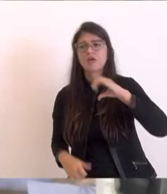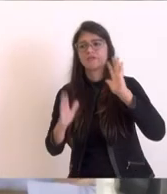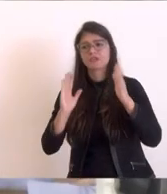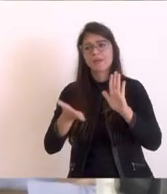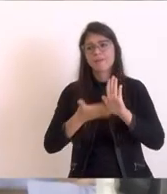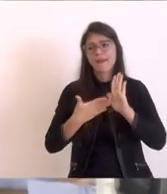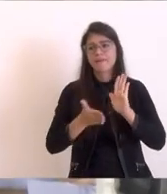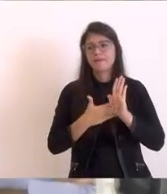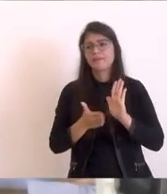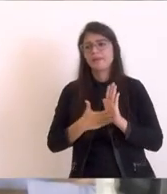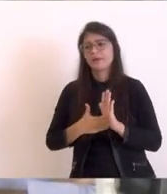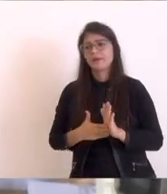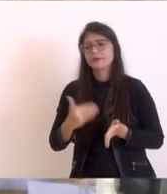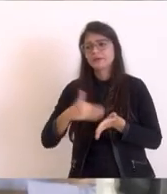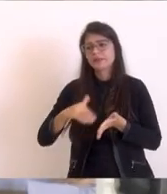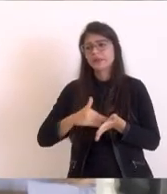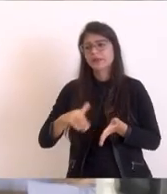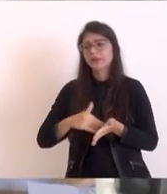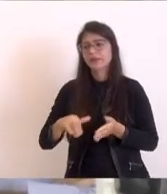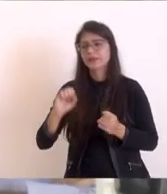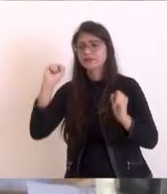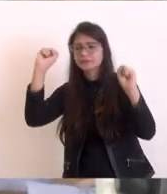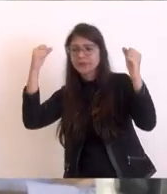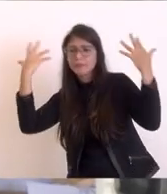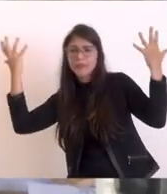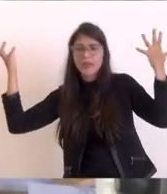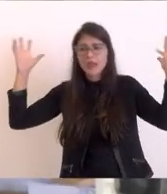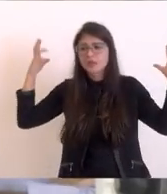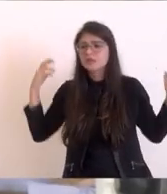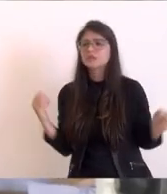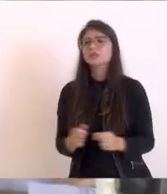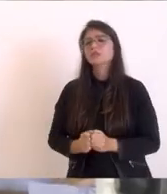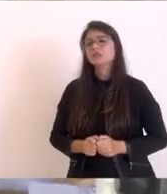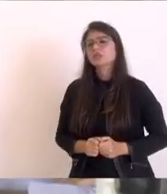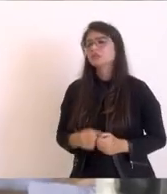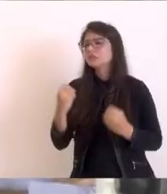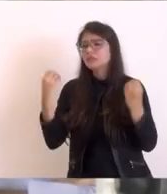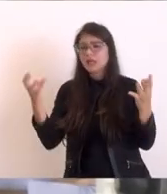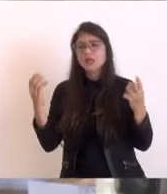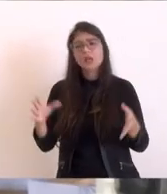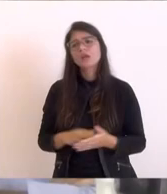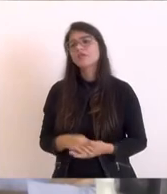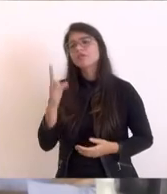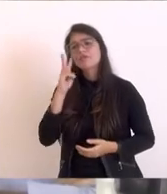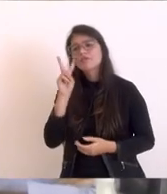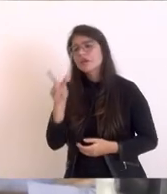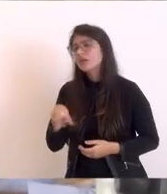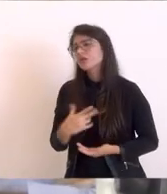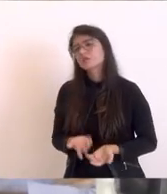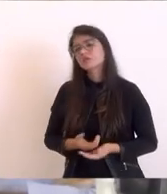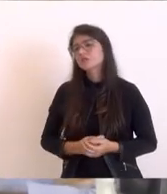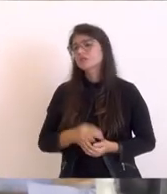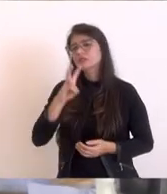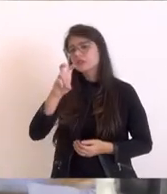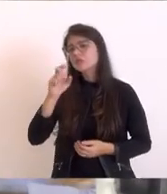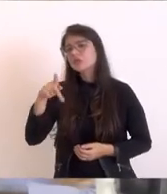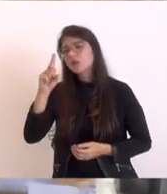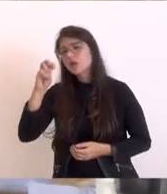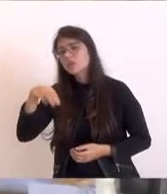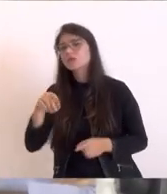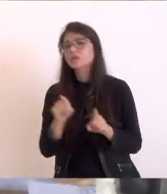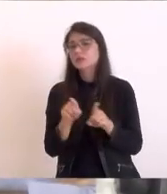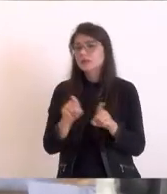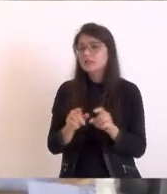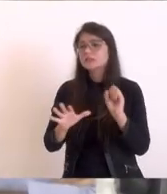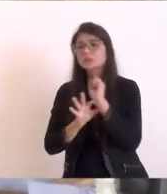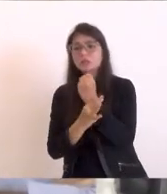de Meio Ambiente, entreguei o assessor de André Ciliano para ver se sai. São mais cinco quilômetros. Nós pedimos também a questão da segurança